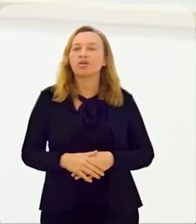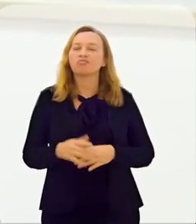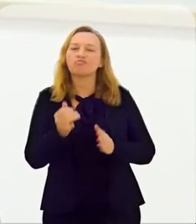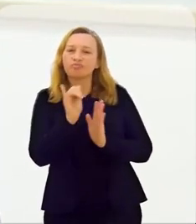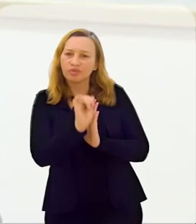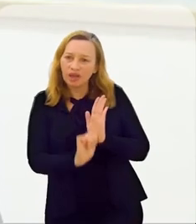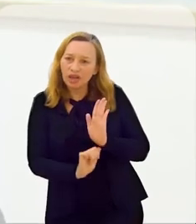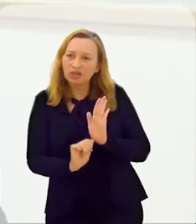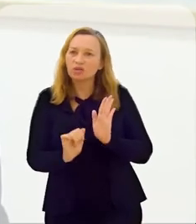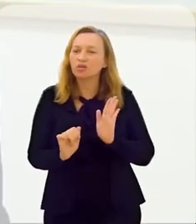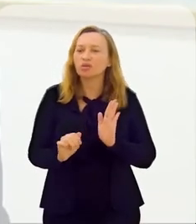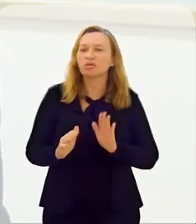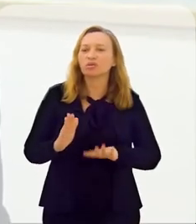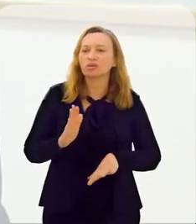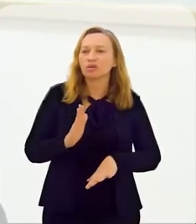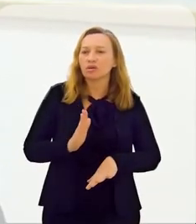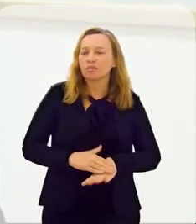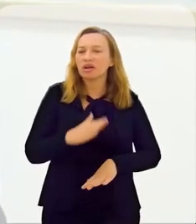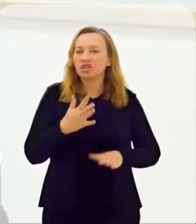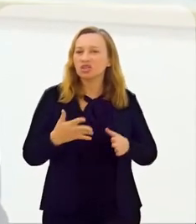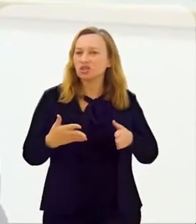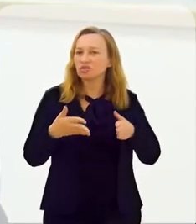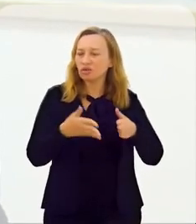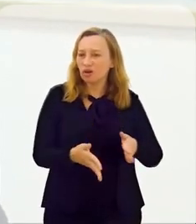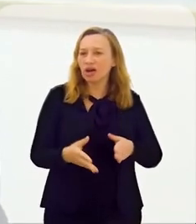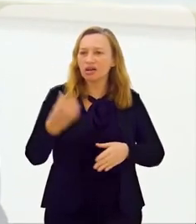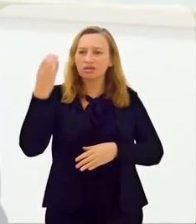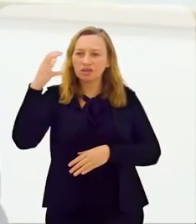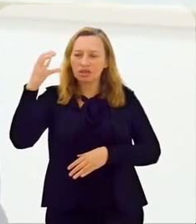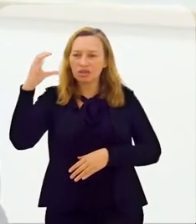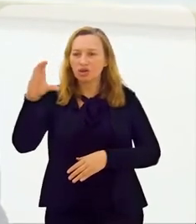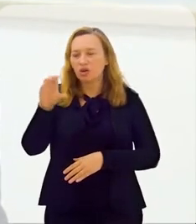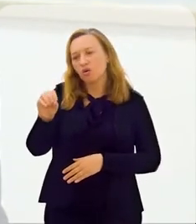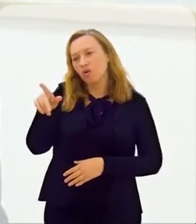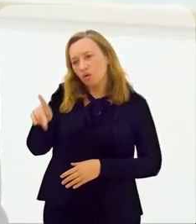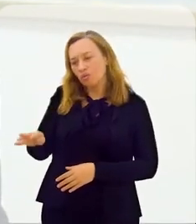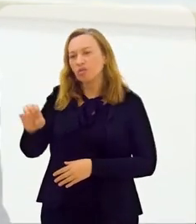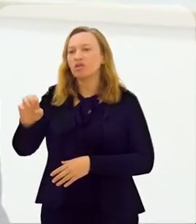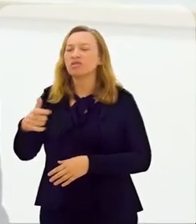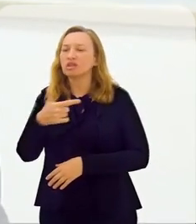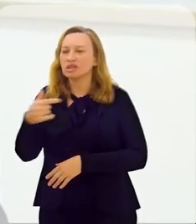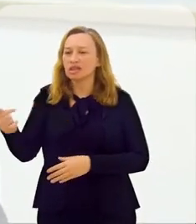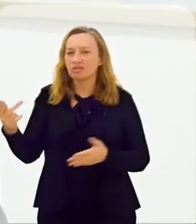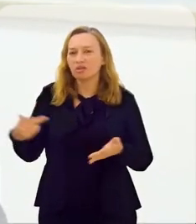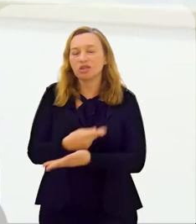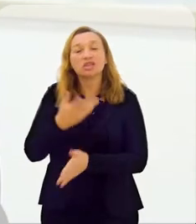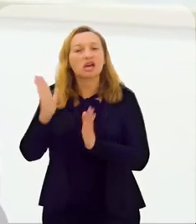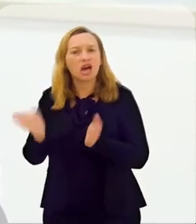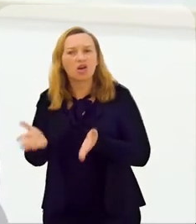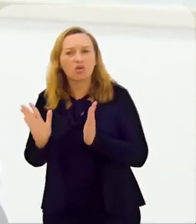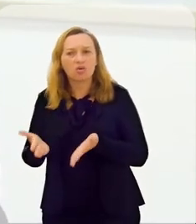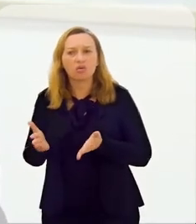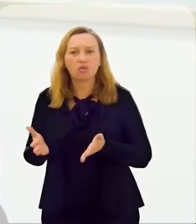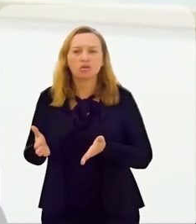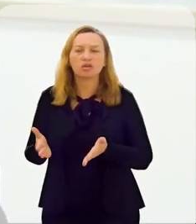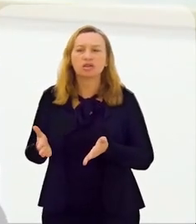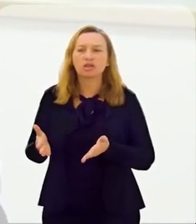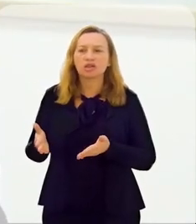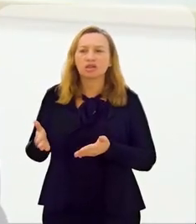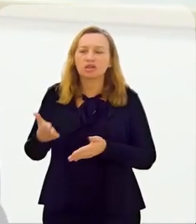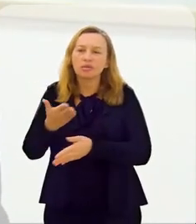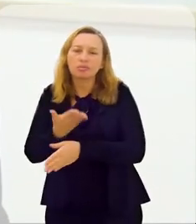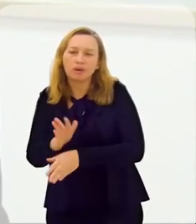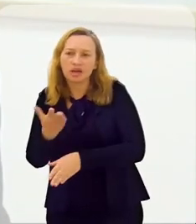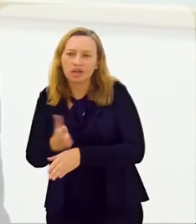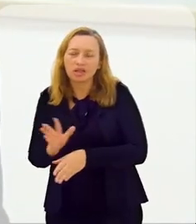ele tratou de relatórios, muito mais da parte científica. E o COP27, que é esse que vai acontecer